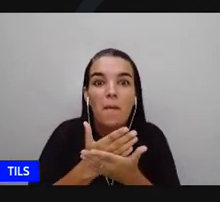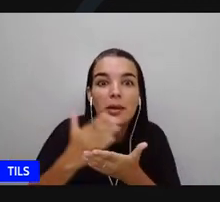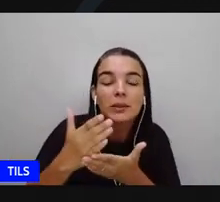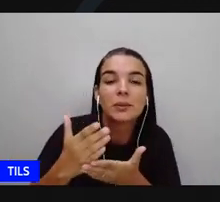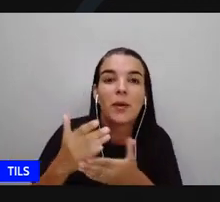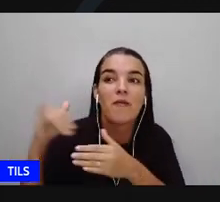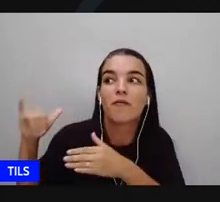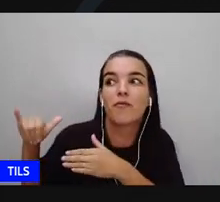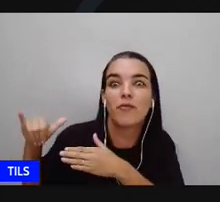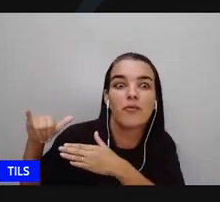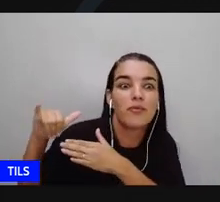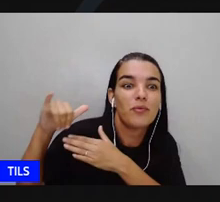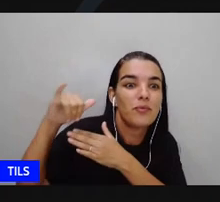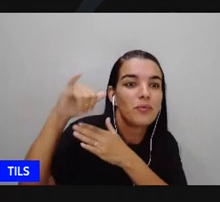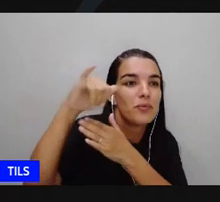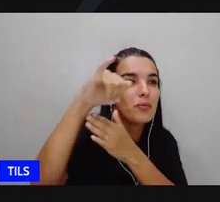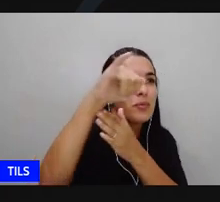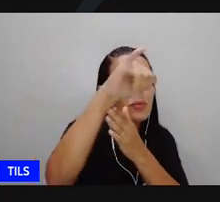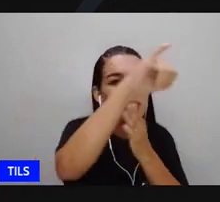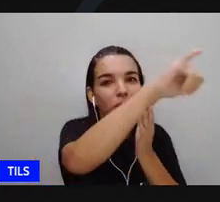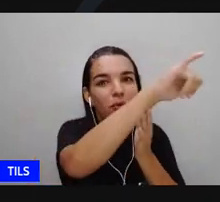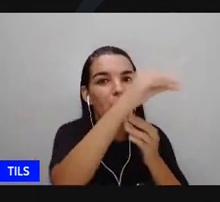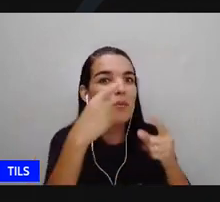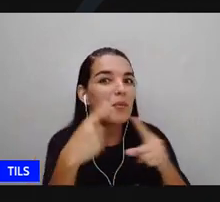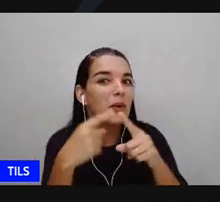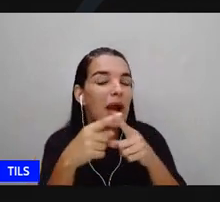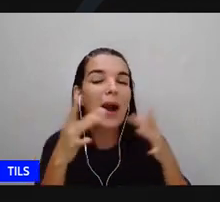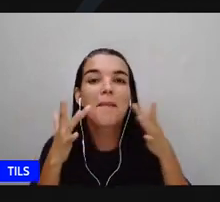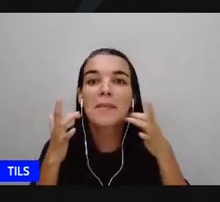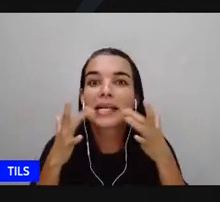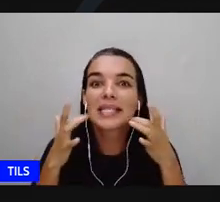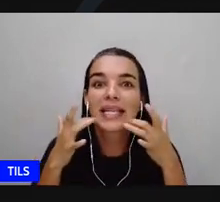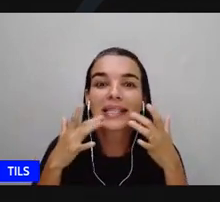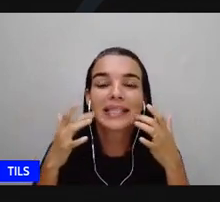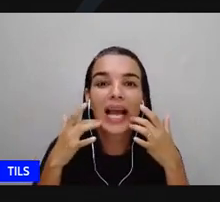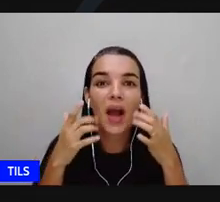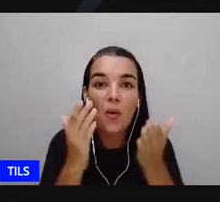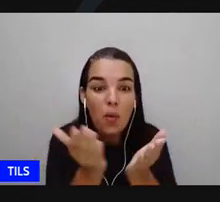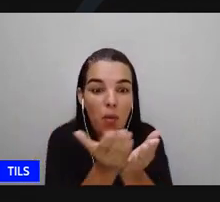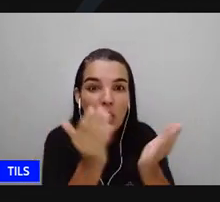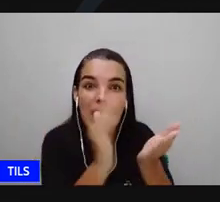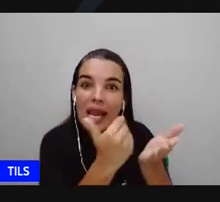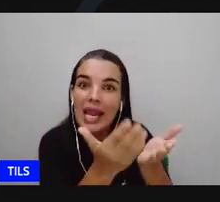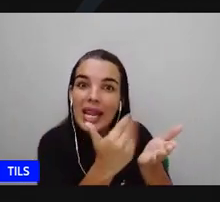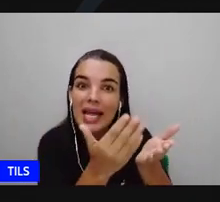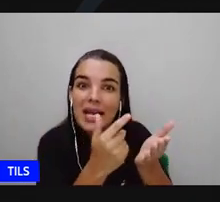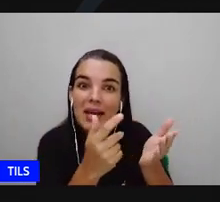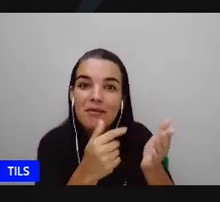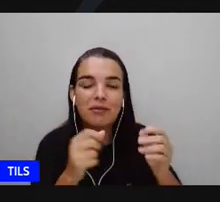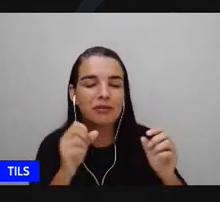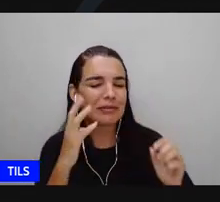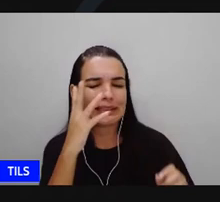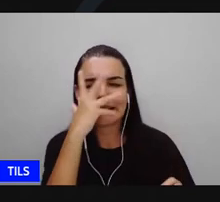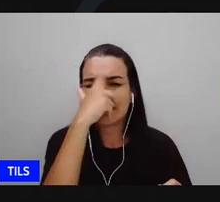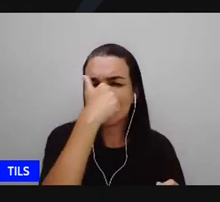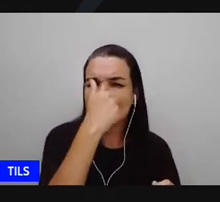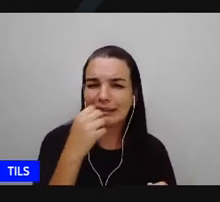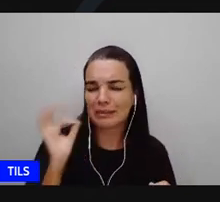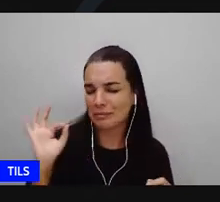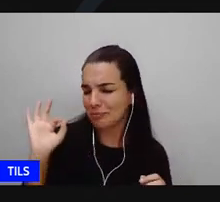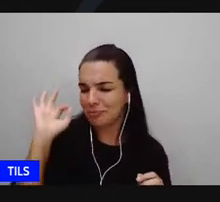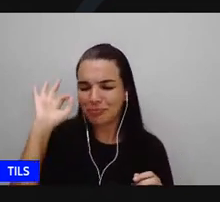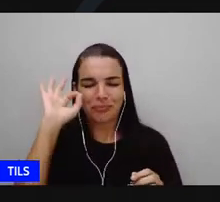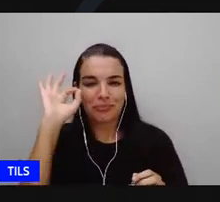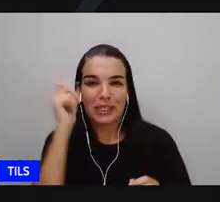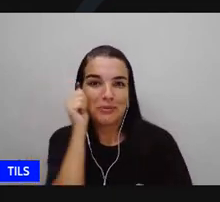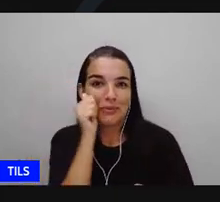não é apenas viajar de avião viajar de avião para apresentar o livro em outros países para autografar ela e linda e maravilhosa de novo ela ficou